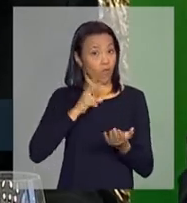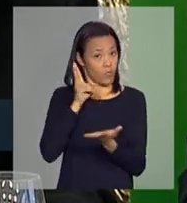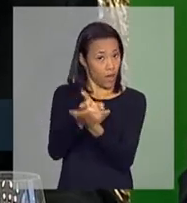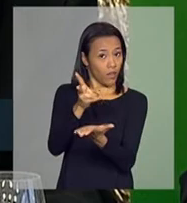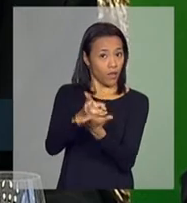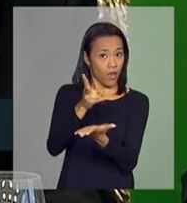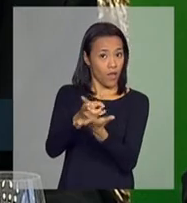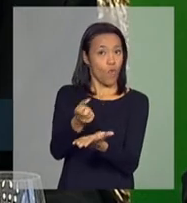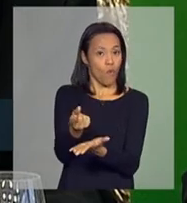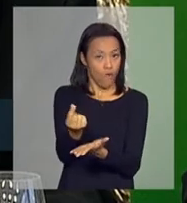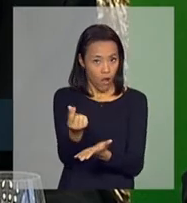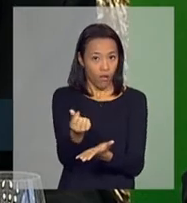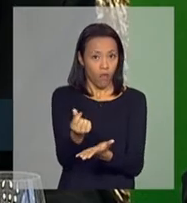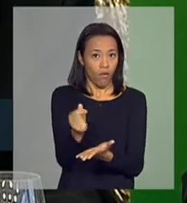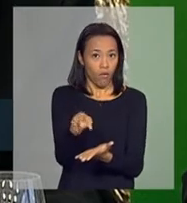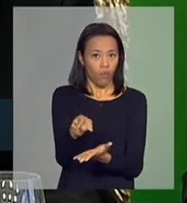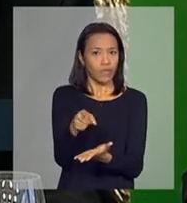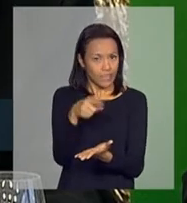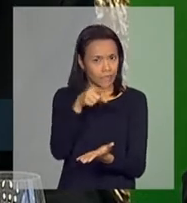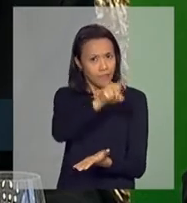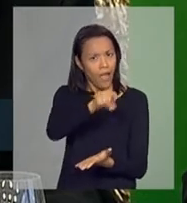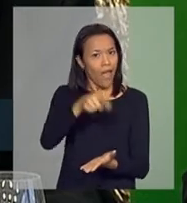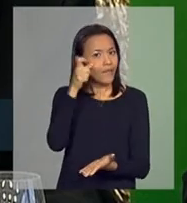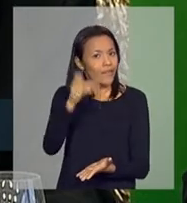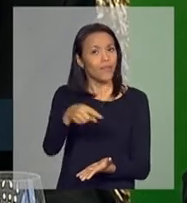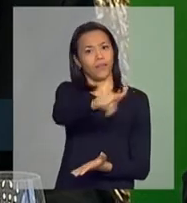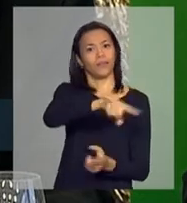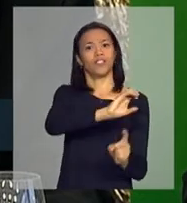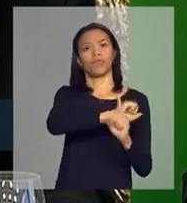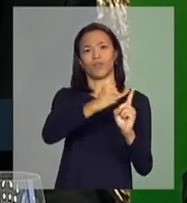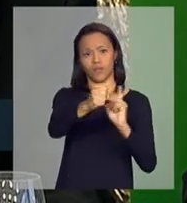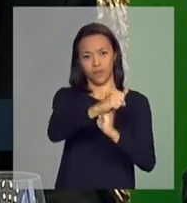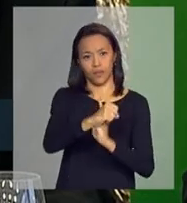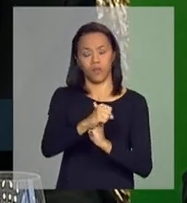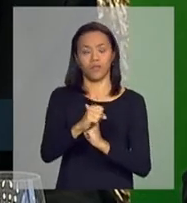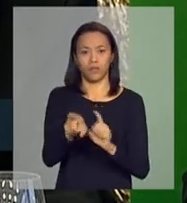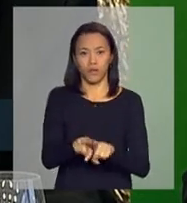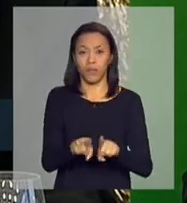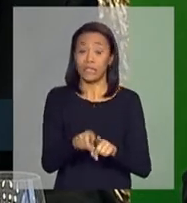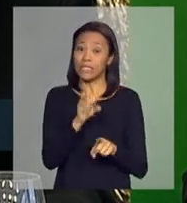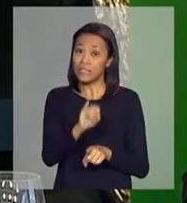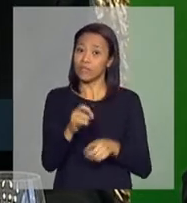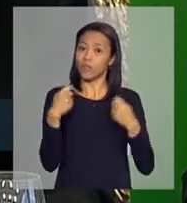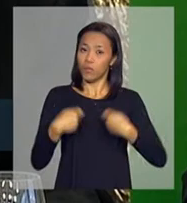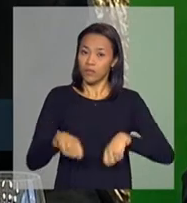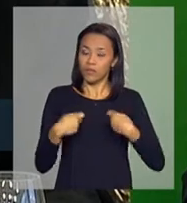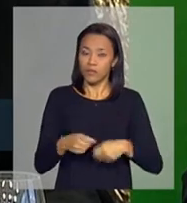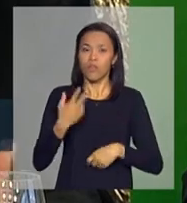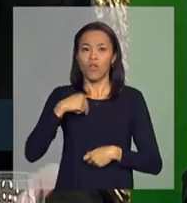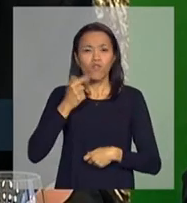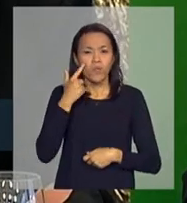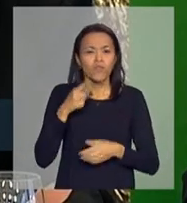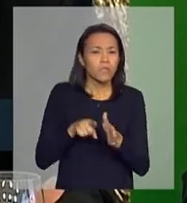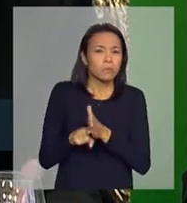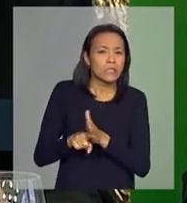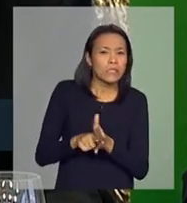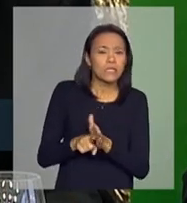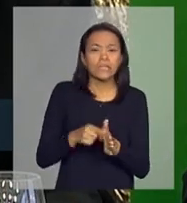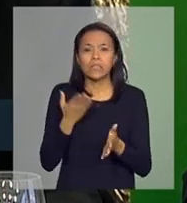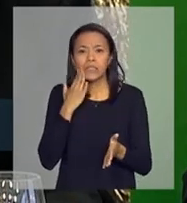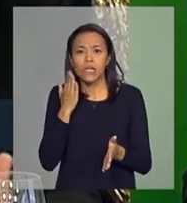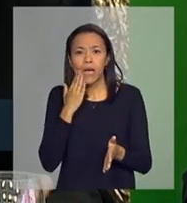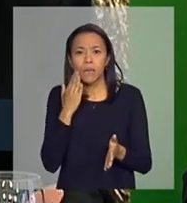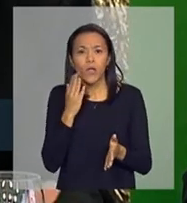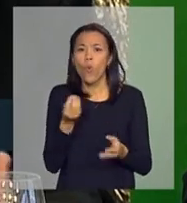preço, que é o interesse ao consumidor, e, se necessário, até mesmo, vamos fazer o levantamento, até mesmo a